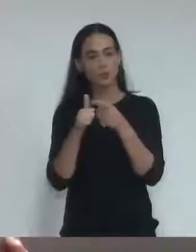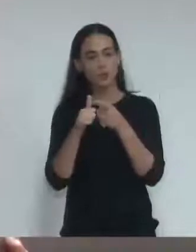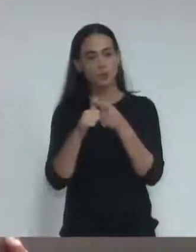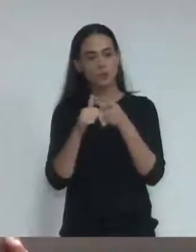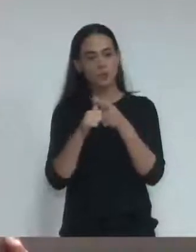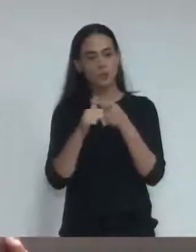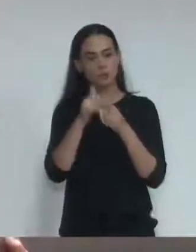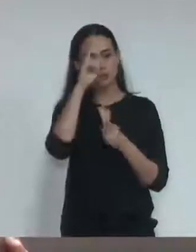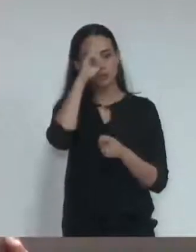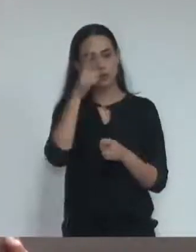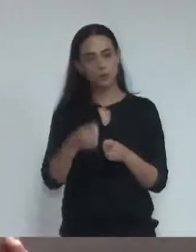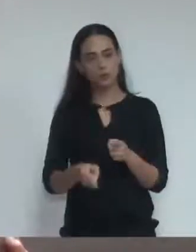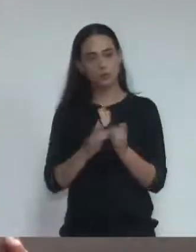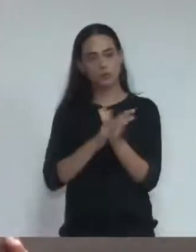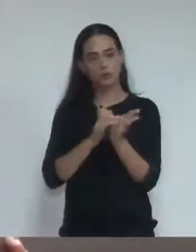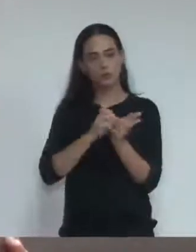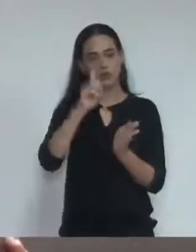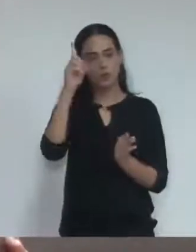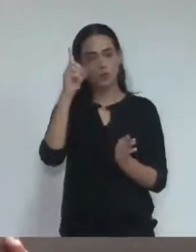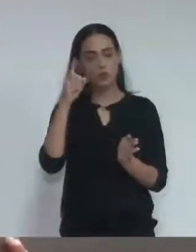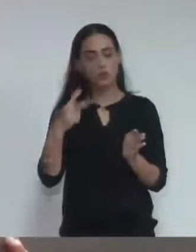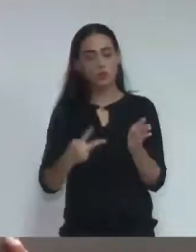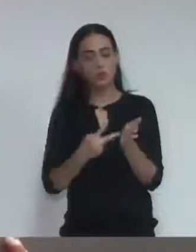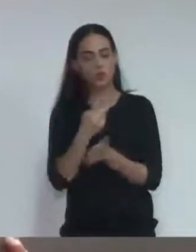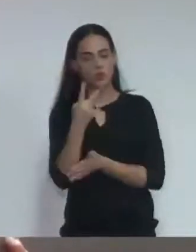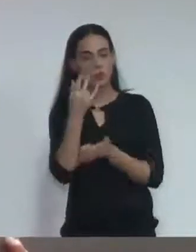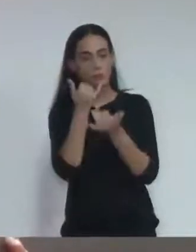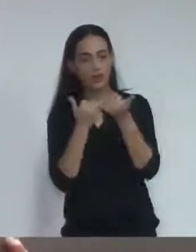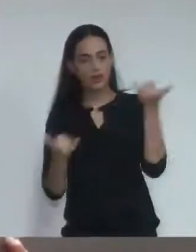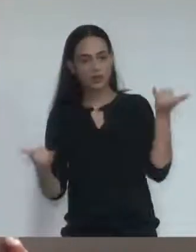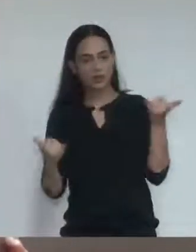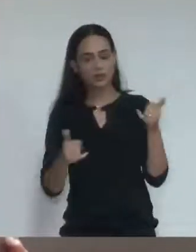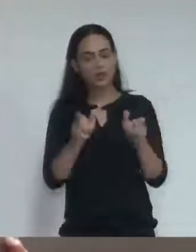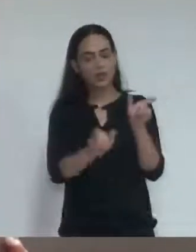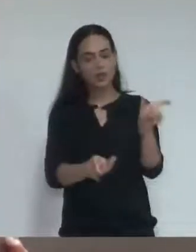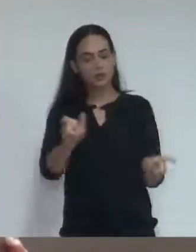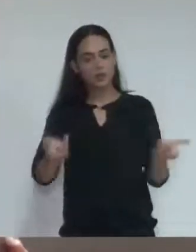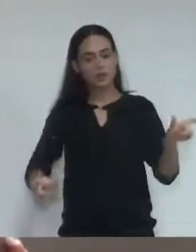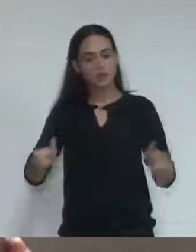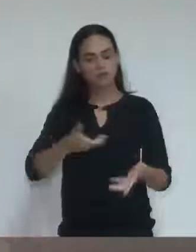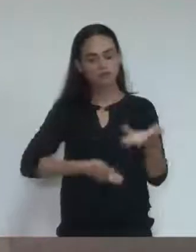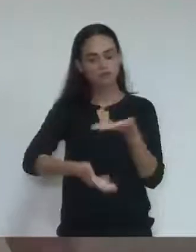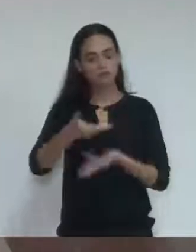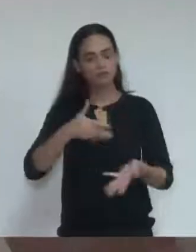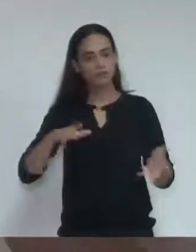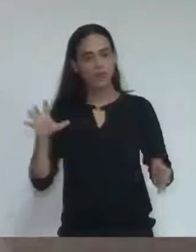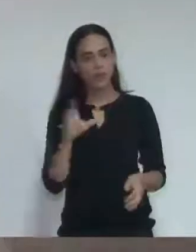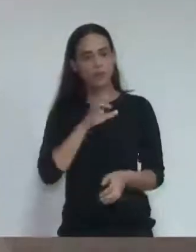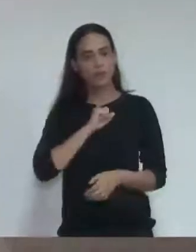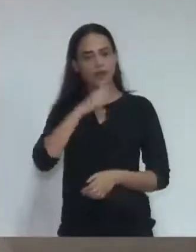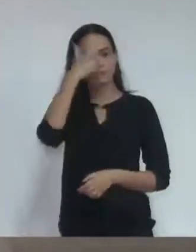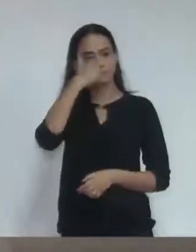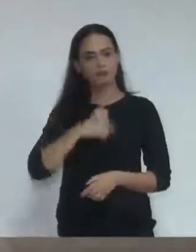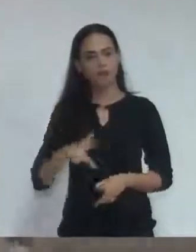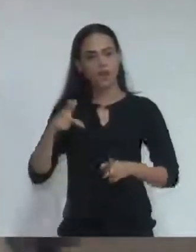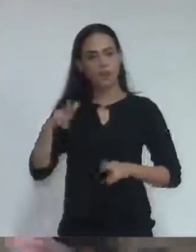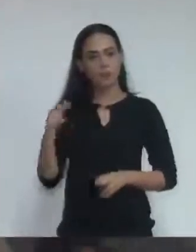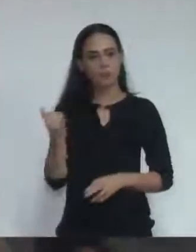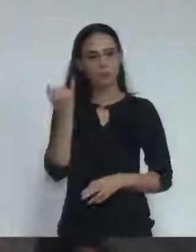maior mandamento. E o segundo é semelhante a ele. Ame ao seu próximo como a si mesmo. Amém.